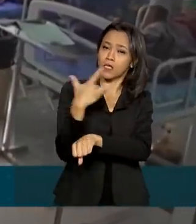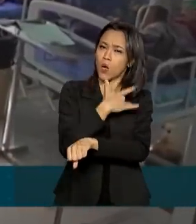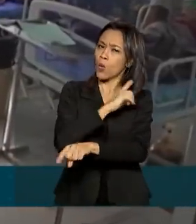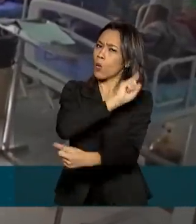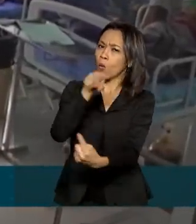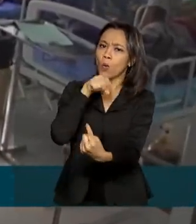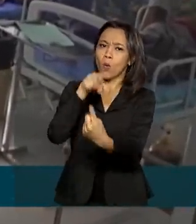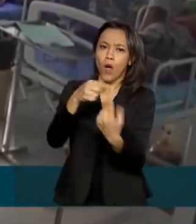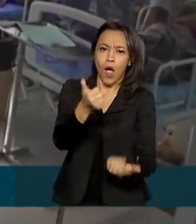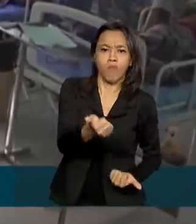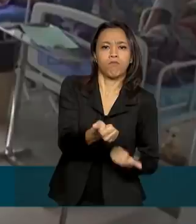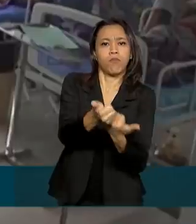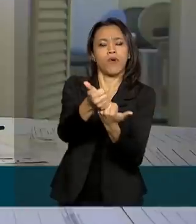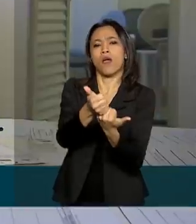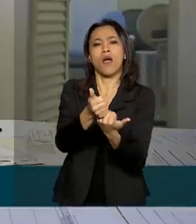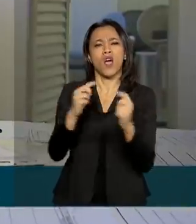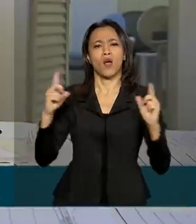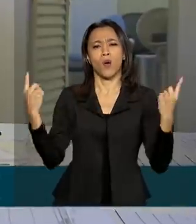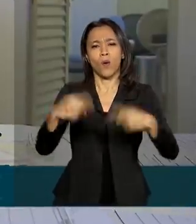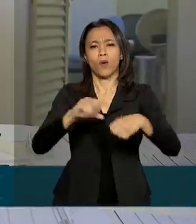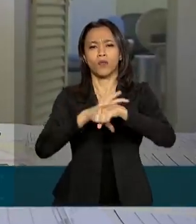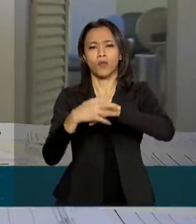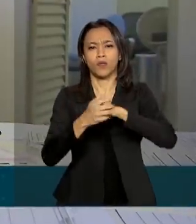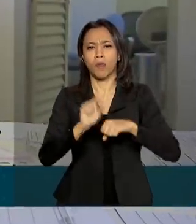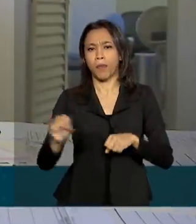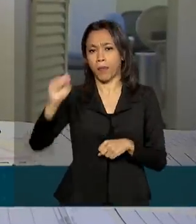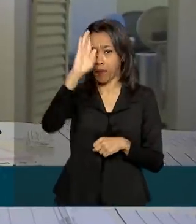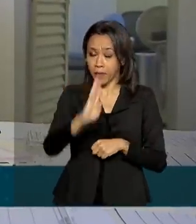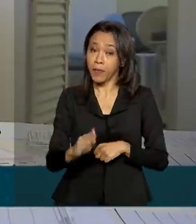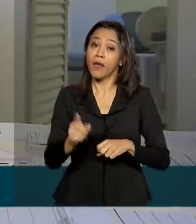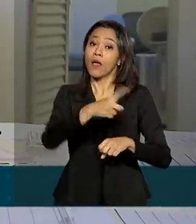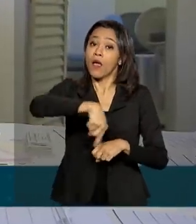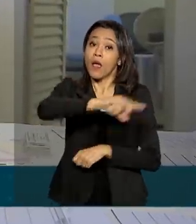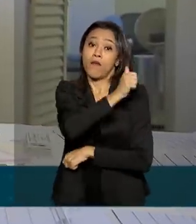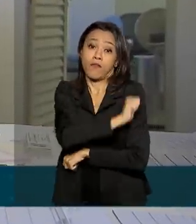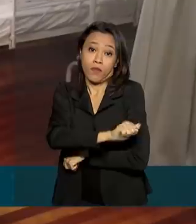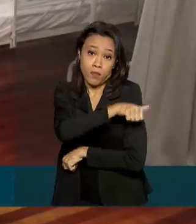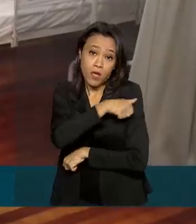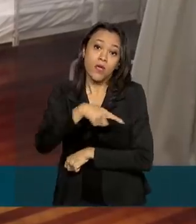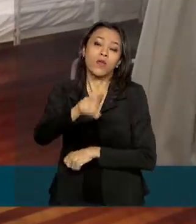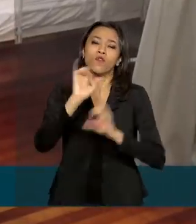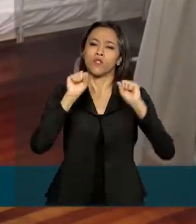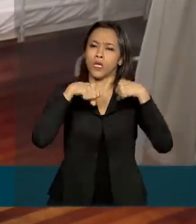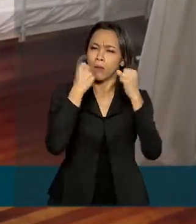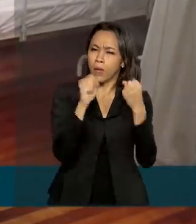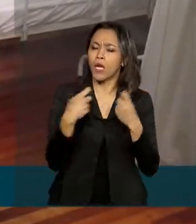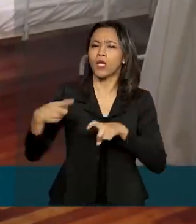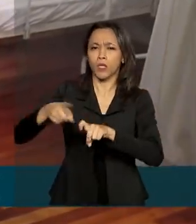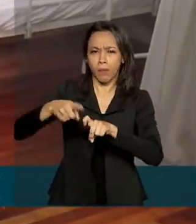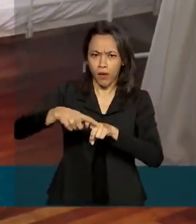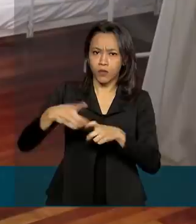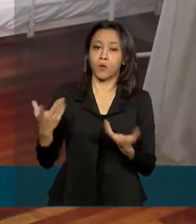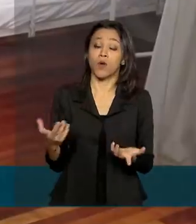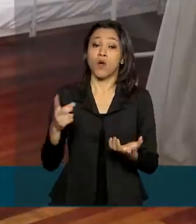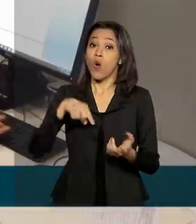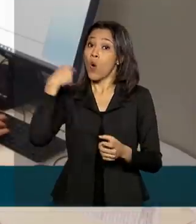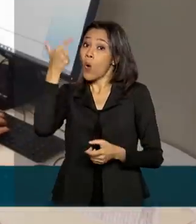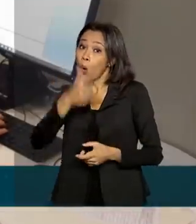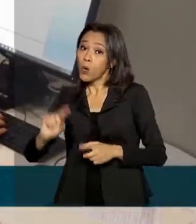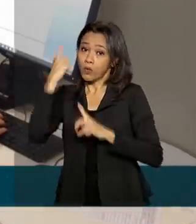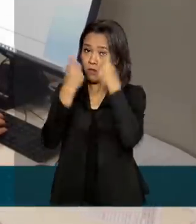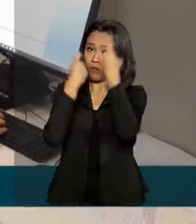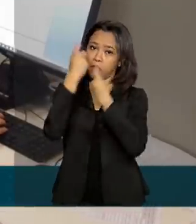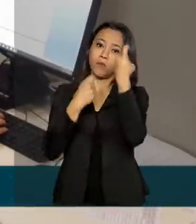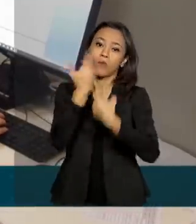combate à doença em todo o Brasil. São médicos, enfermeiros e fisioterapeutas. Outra preocupação do governo é a baixa